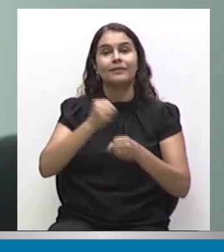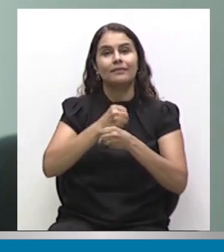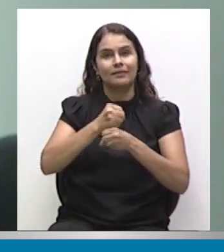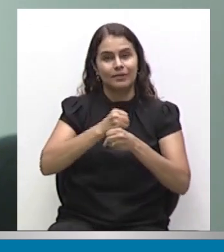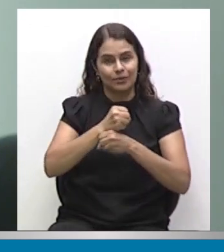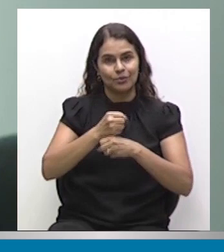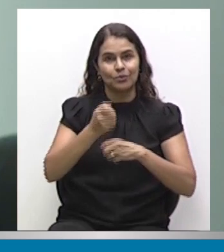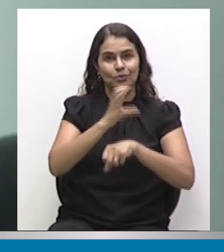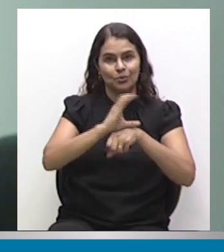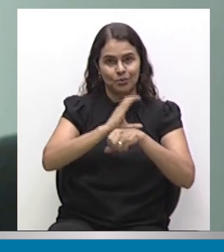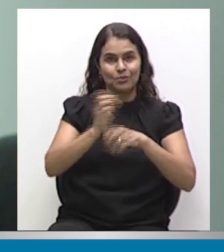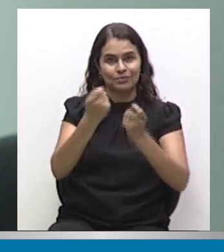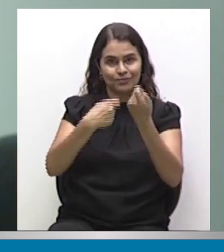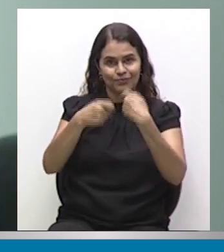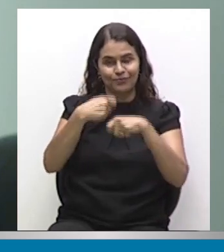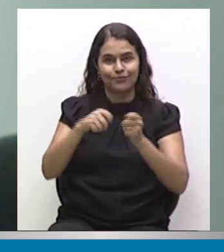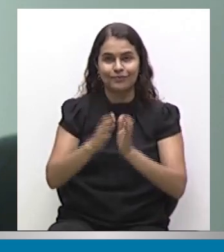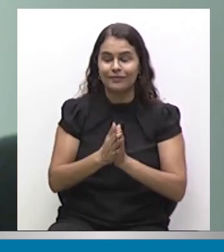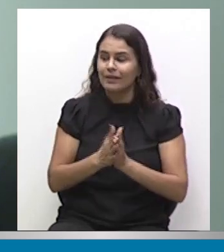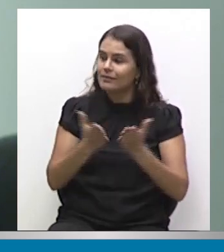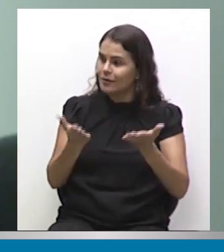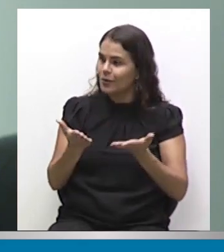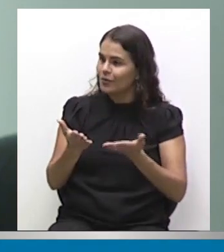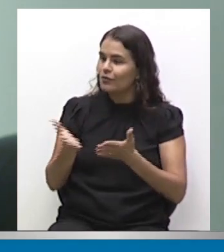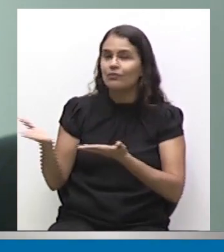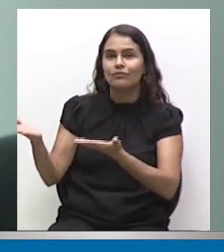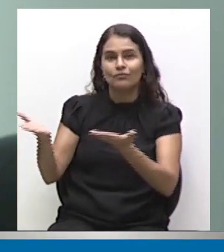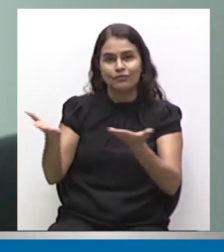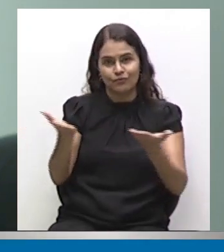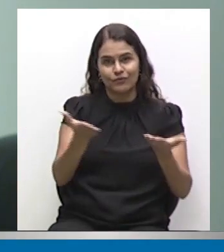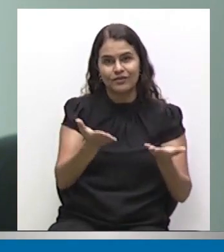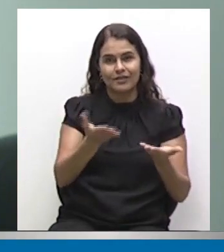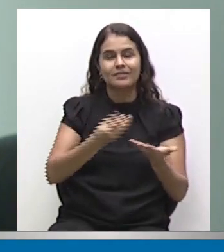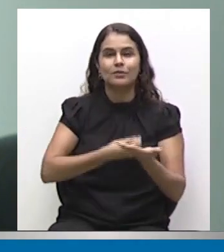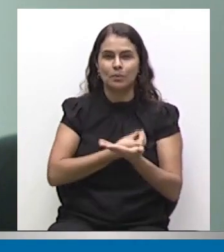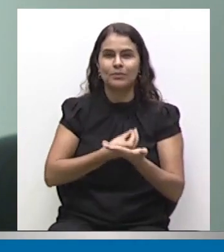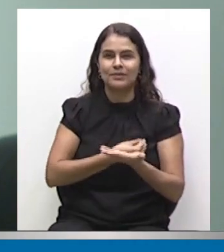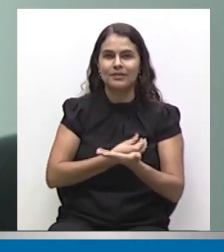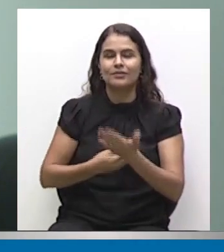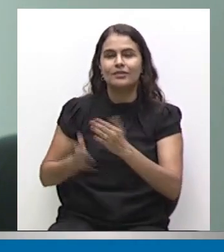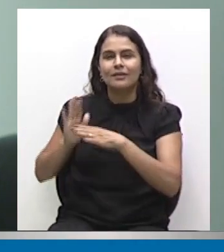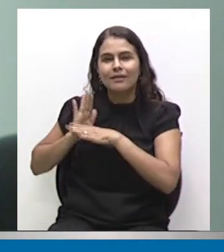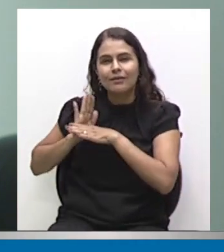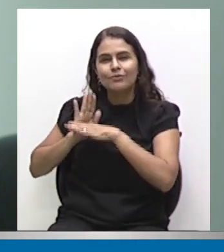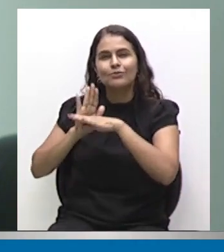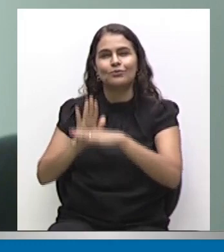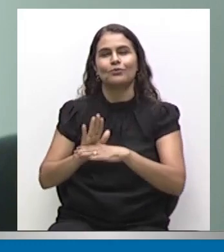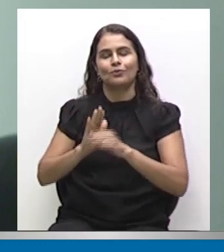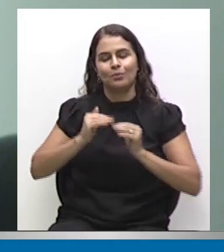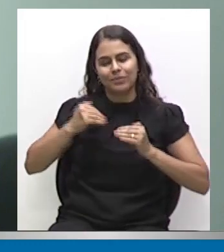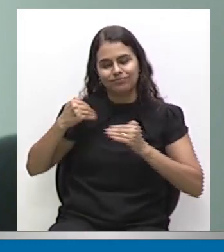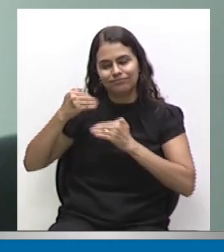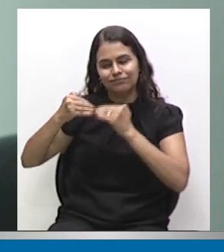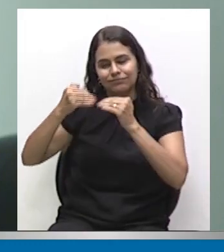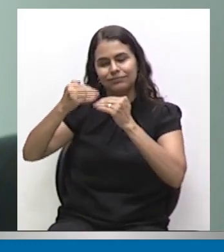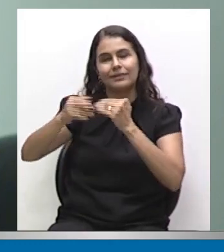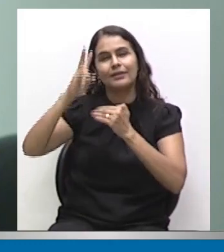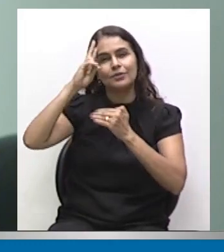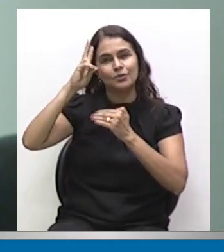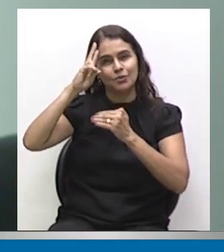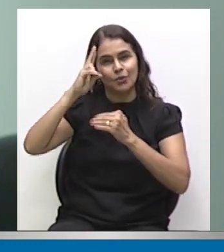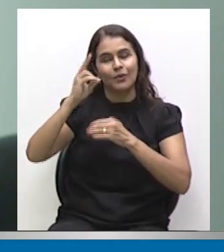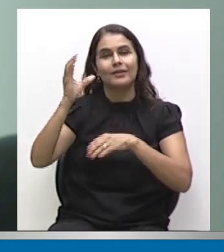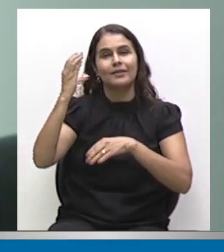Como um quebra-cabeça, cada um de vocês aqui presente compõe a história do nosso Departamento de Ciências da Administração,